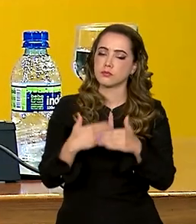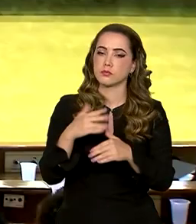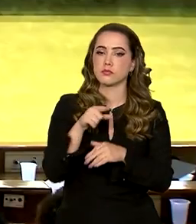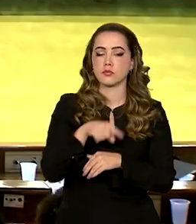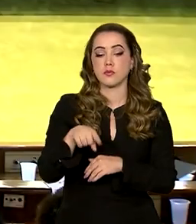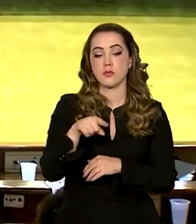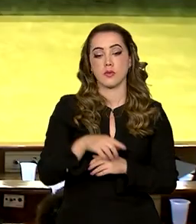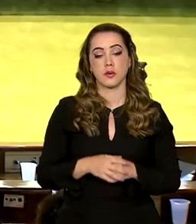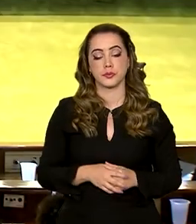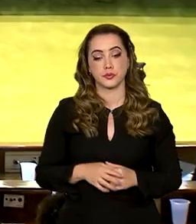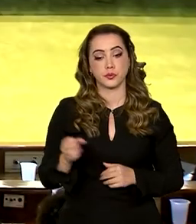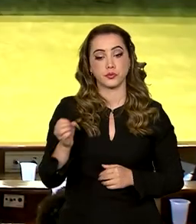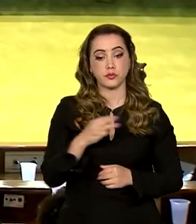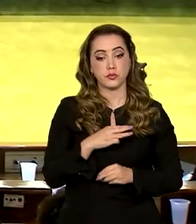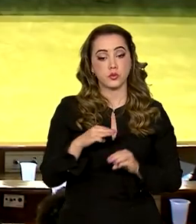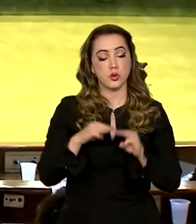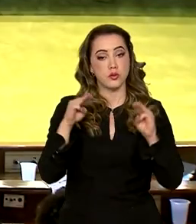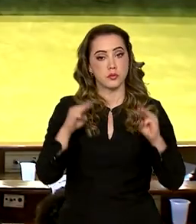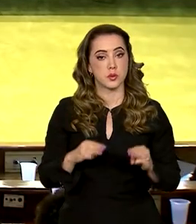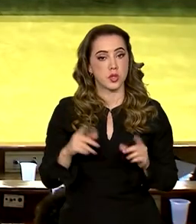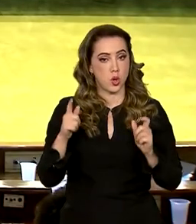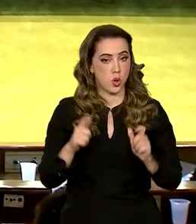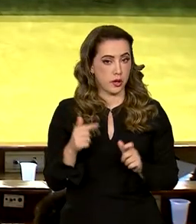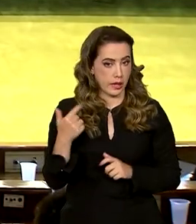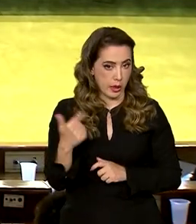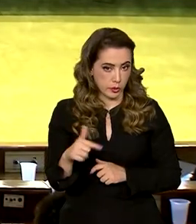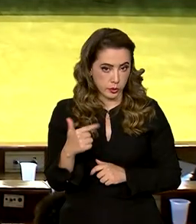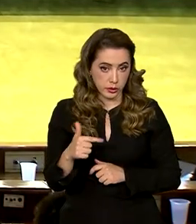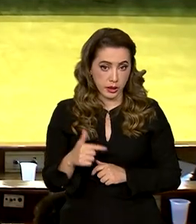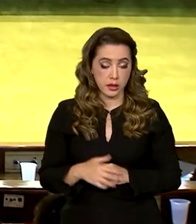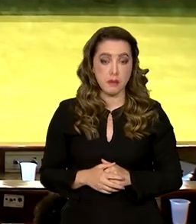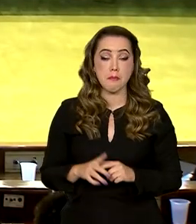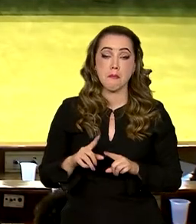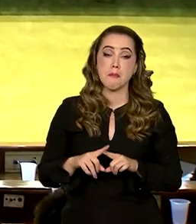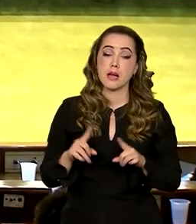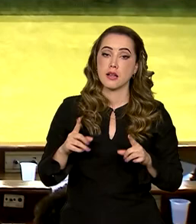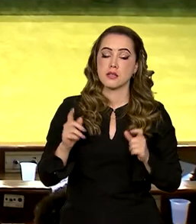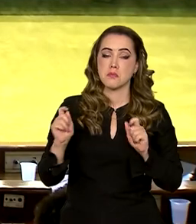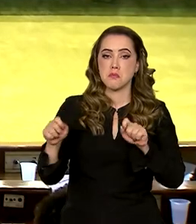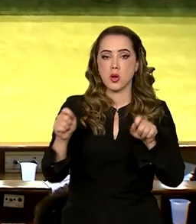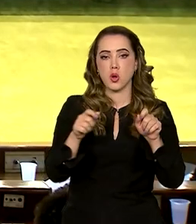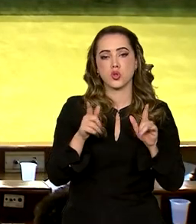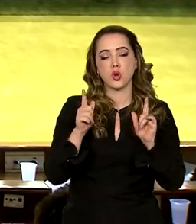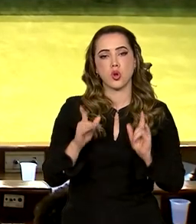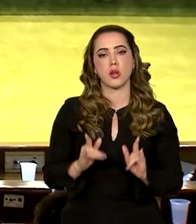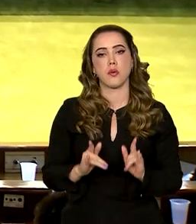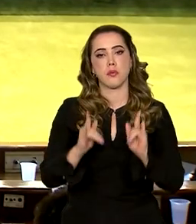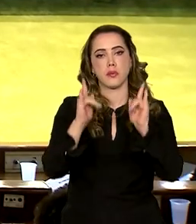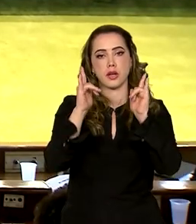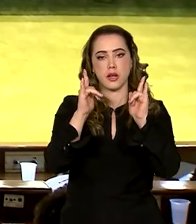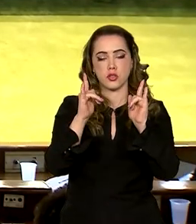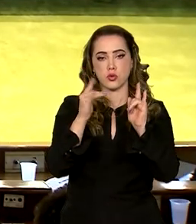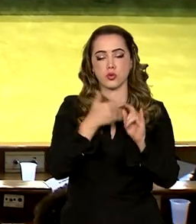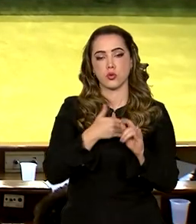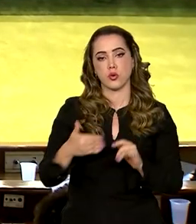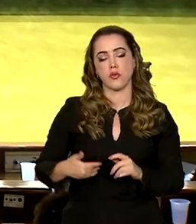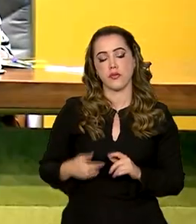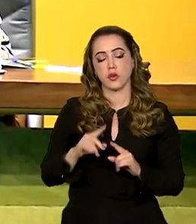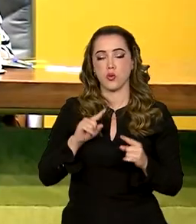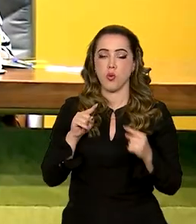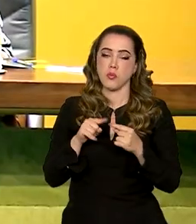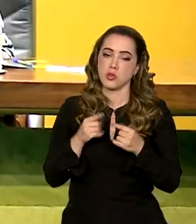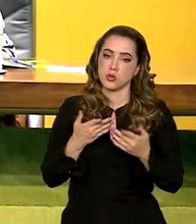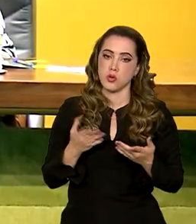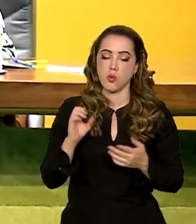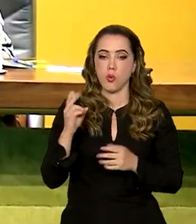processo. O novo museu ainda não tem um local exato na capital federal. Poderá ser em um prédio da União reformado para este fim